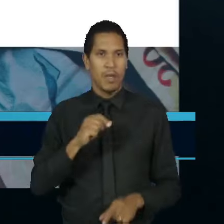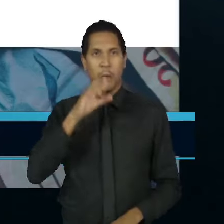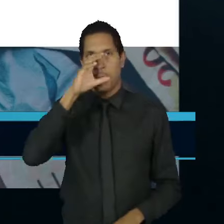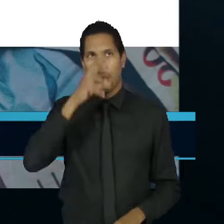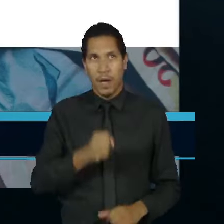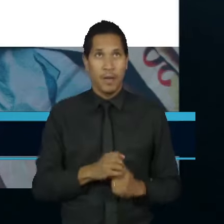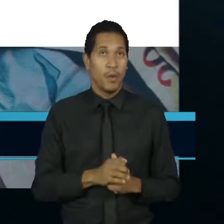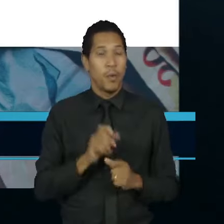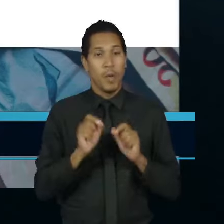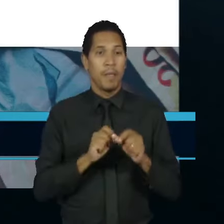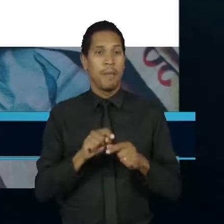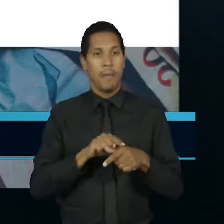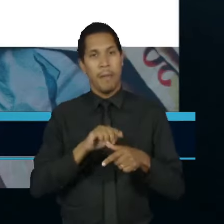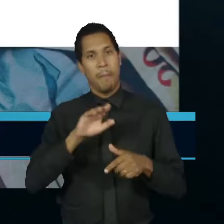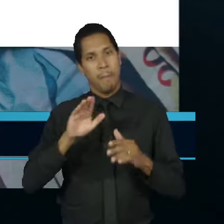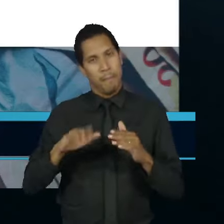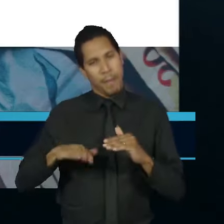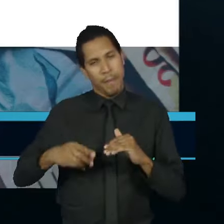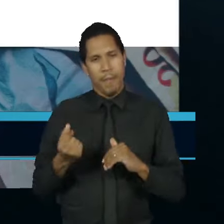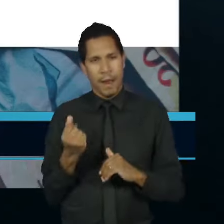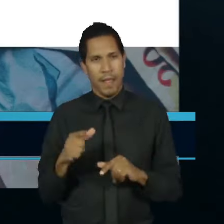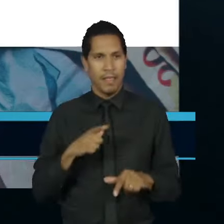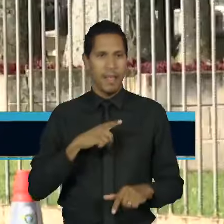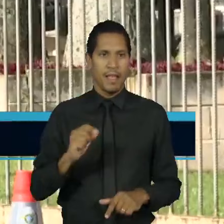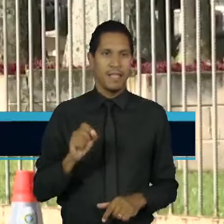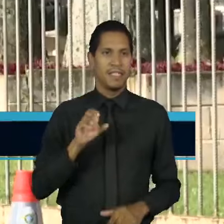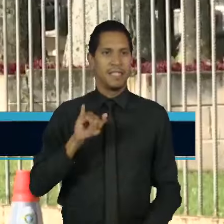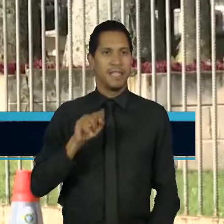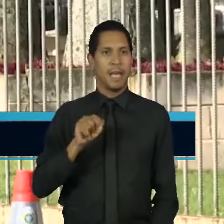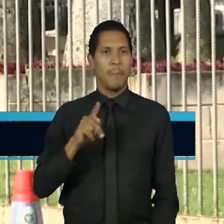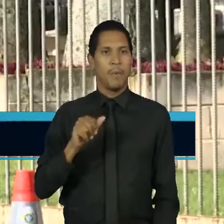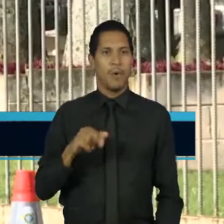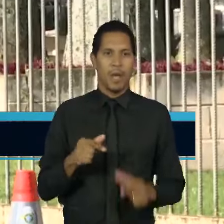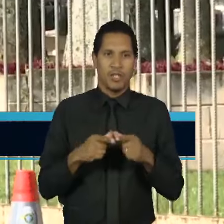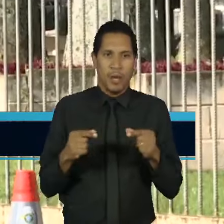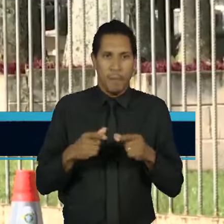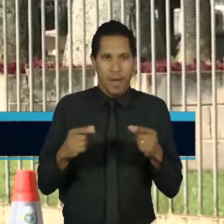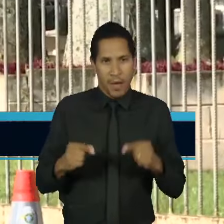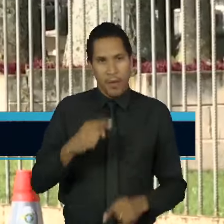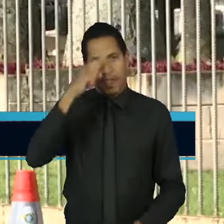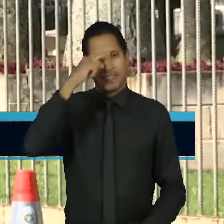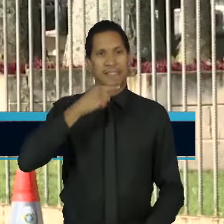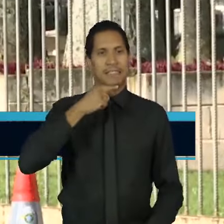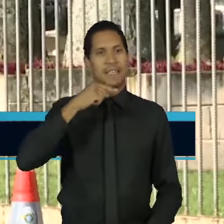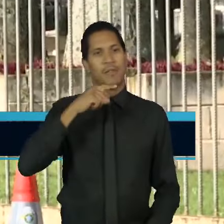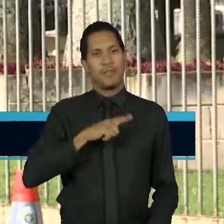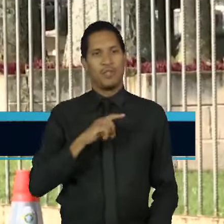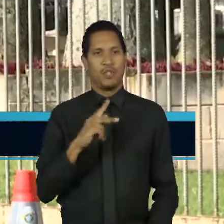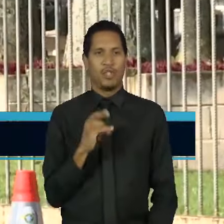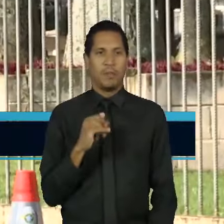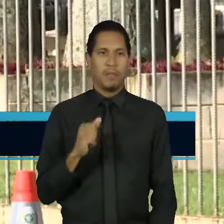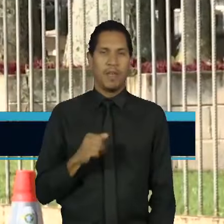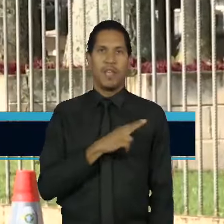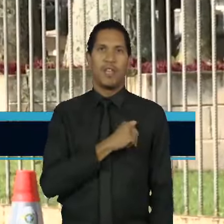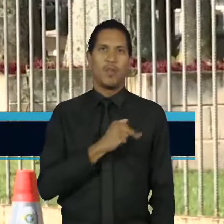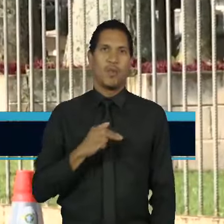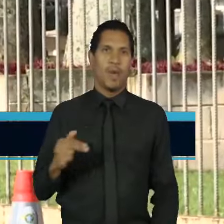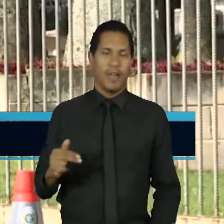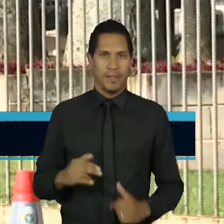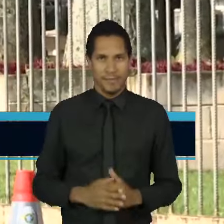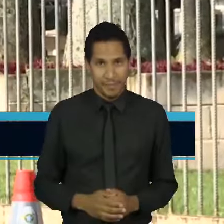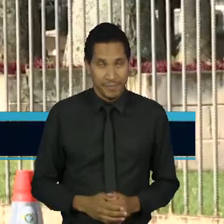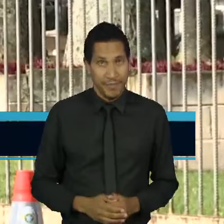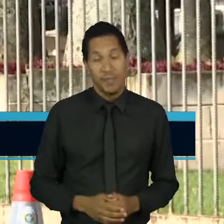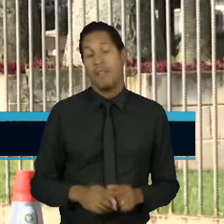Japão, Cazaquistão, Chipre e Noruega. Na conta do relatório estão todos os tribunais estaduais e regionais, o